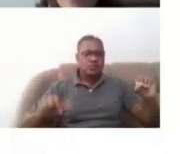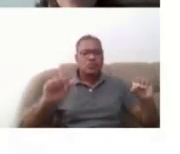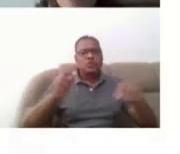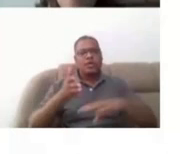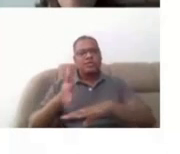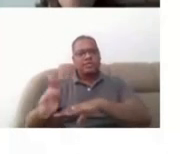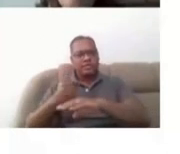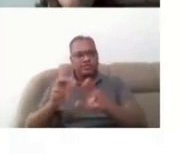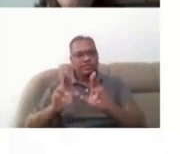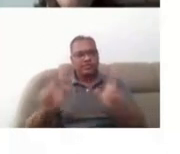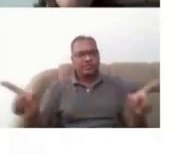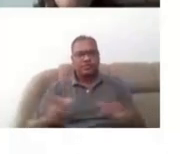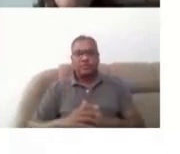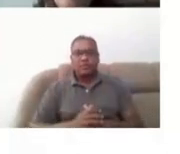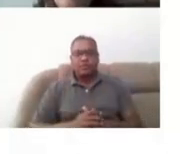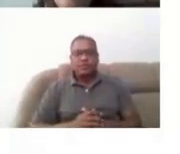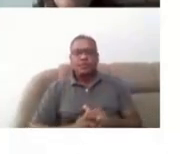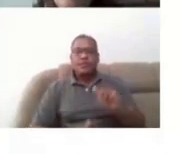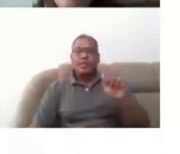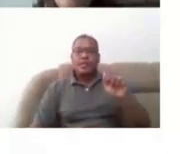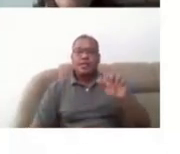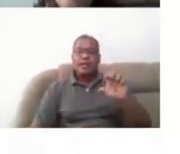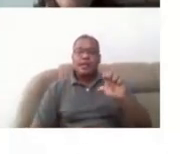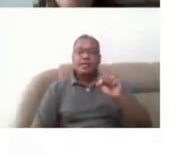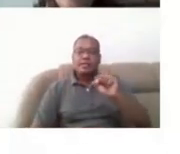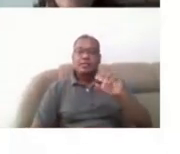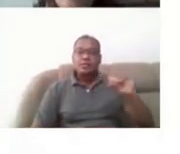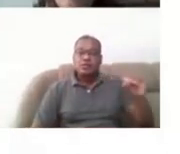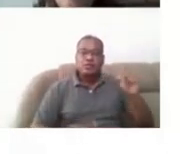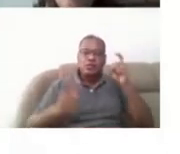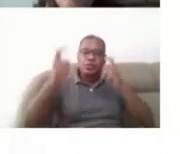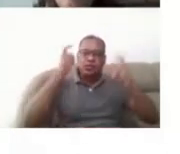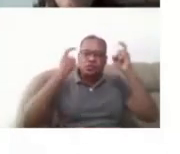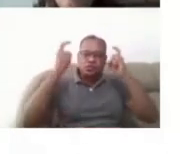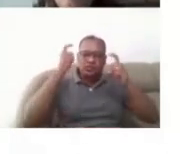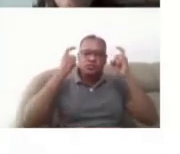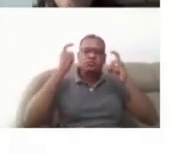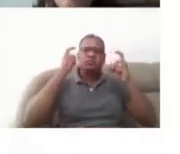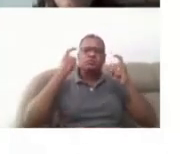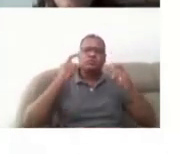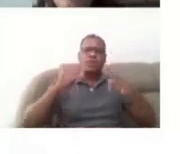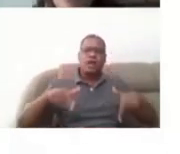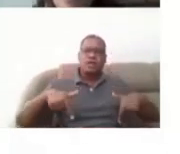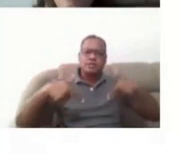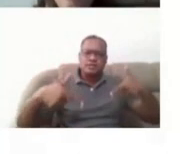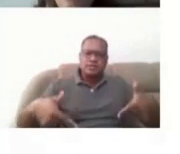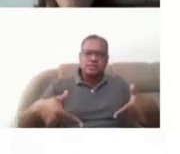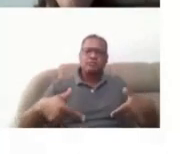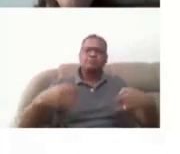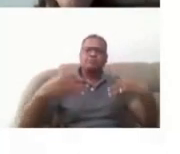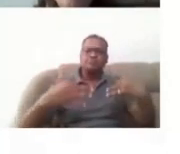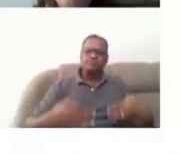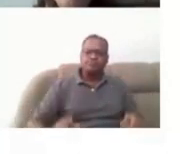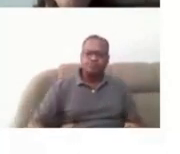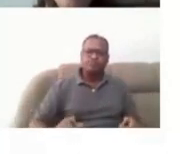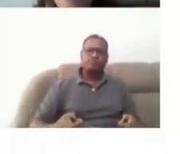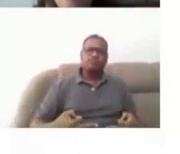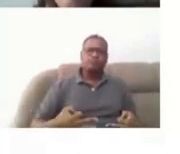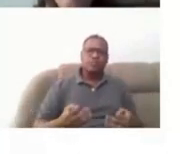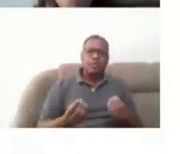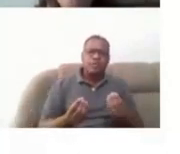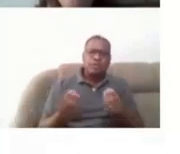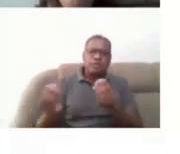Acesso. Preocupação na determinação de ações afirmativas para o acesso da pessoa com deficiência aos bens sociais e